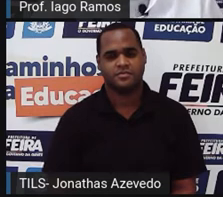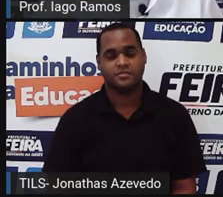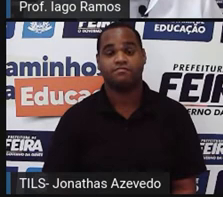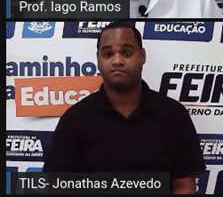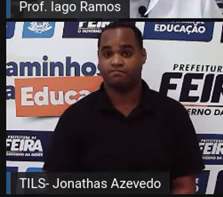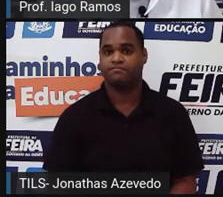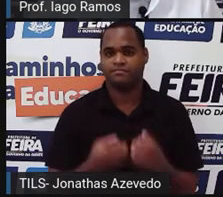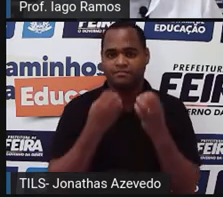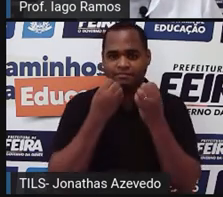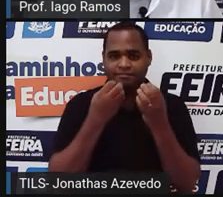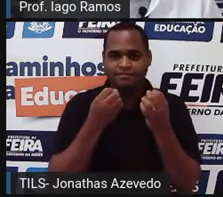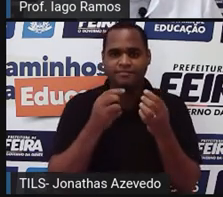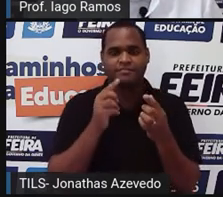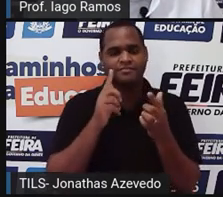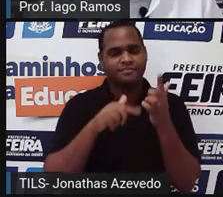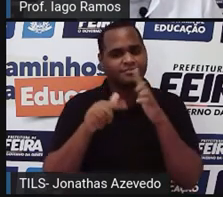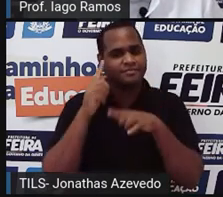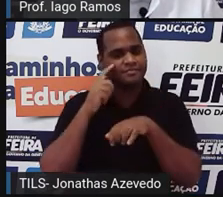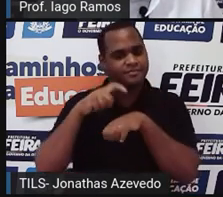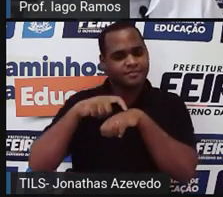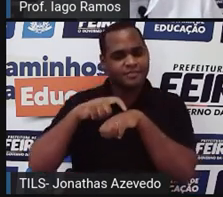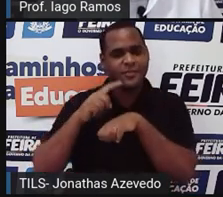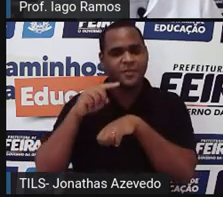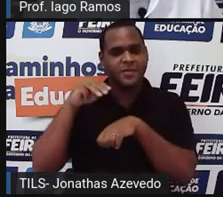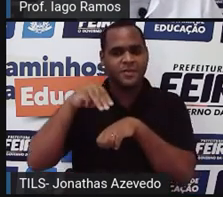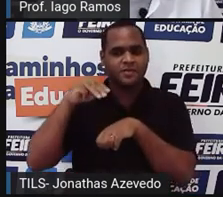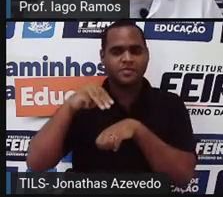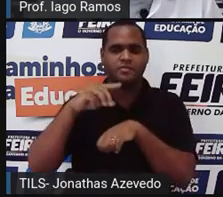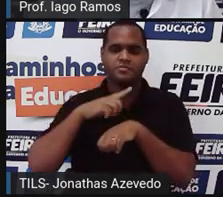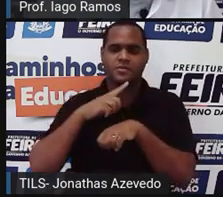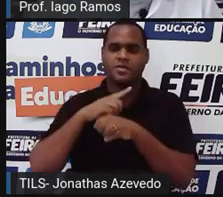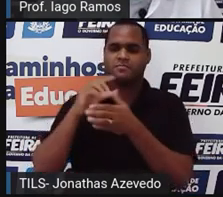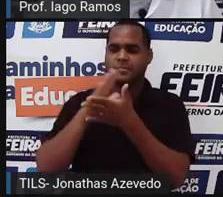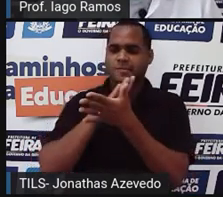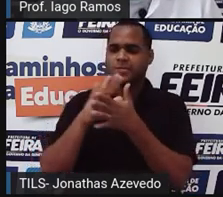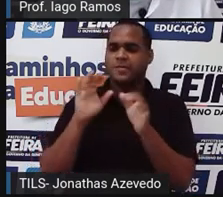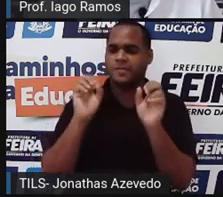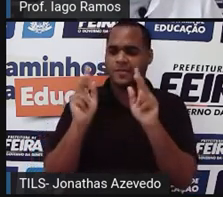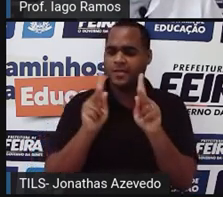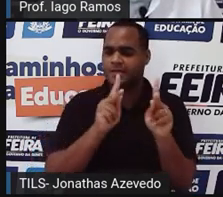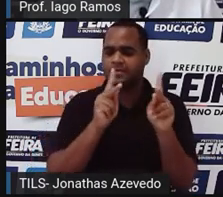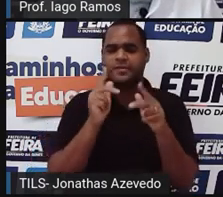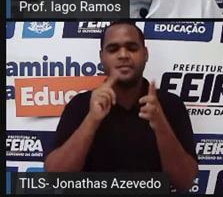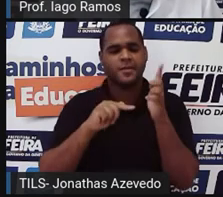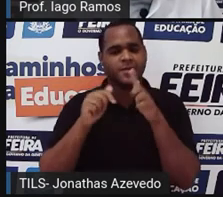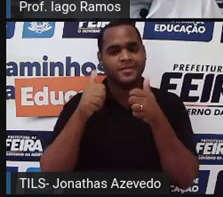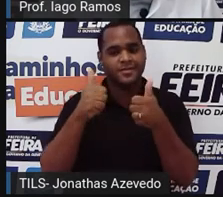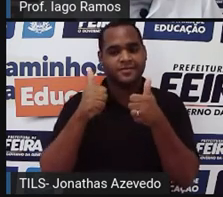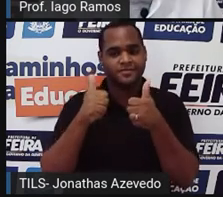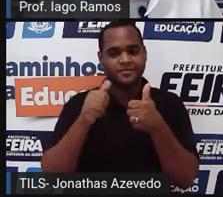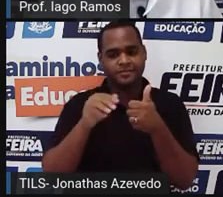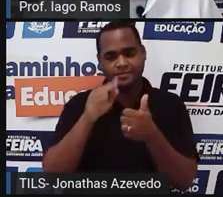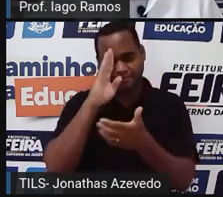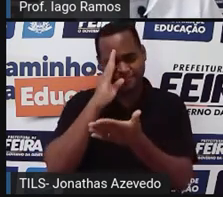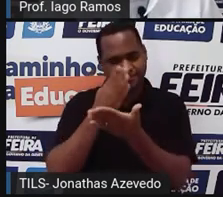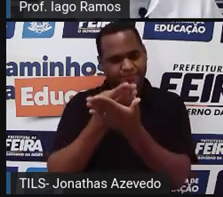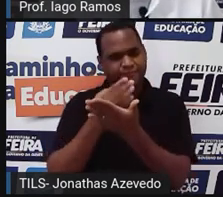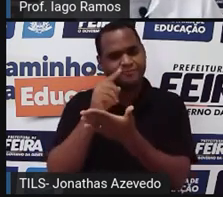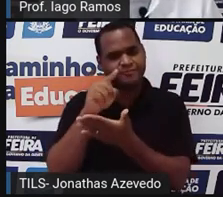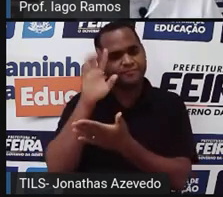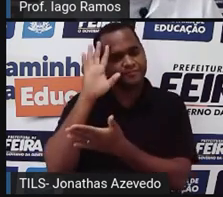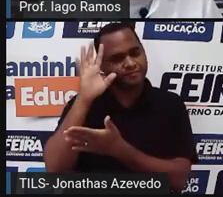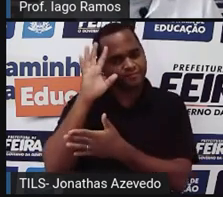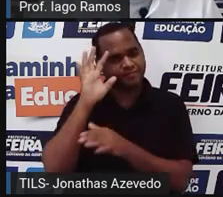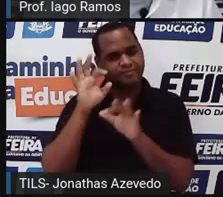Bom, te dei esse tempo de um minuto, talvez tenha sido até muito, né? Eu acredito que o seu pensamento